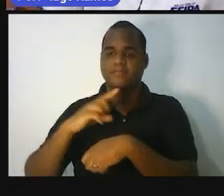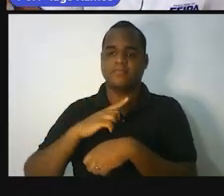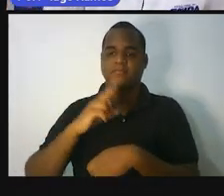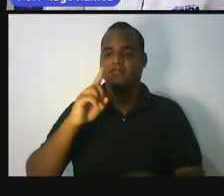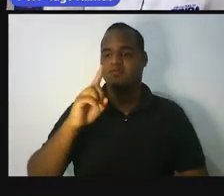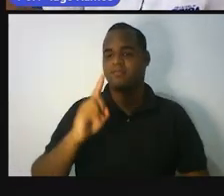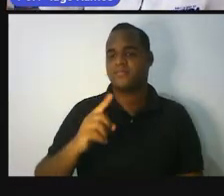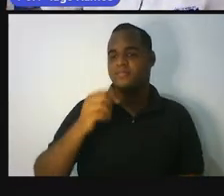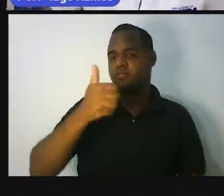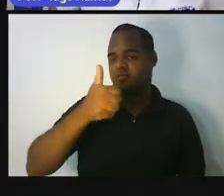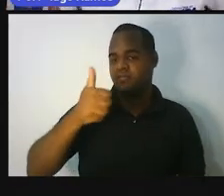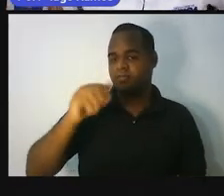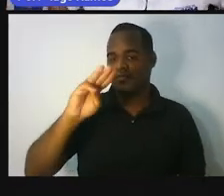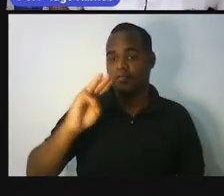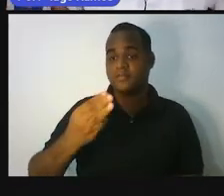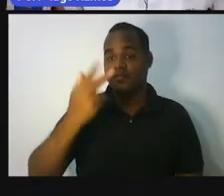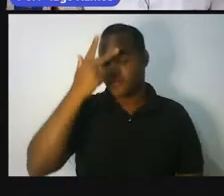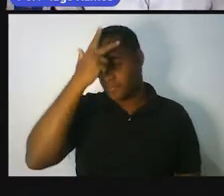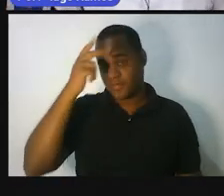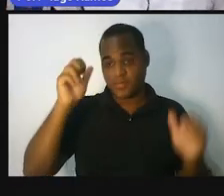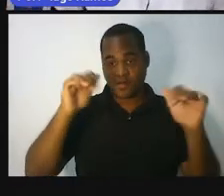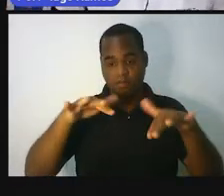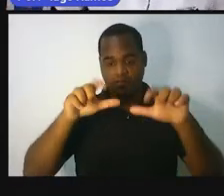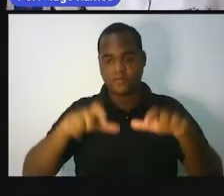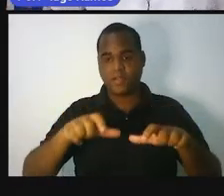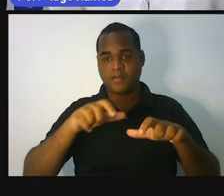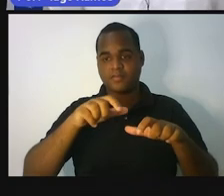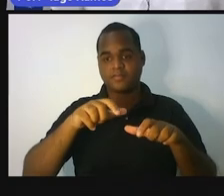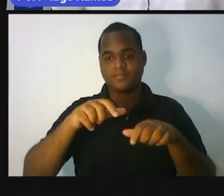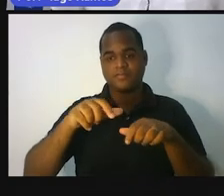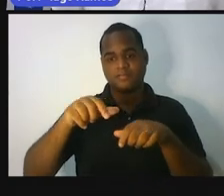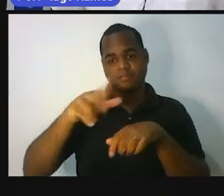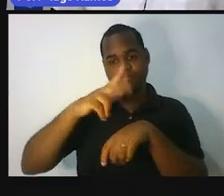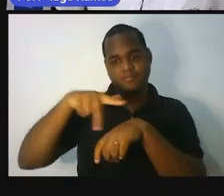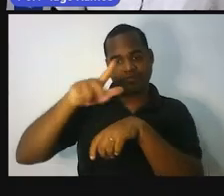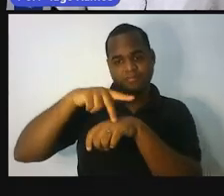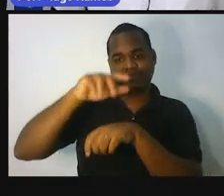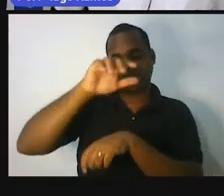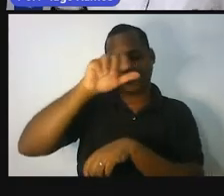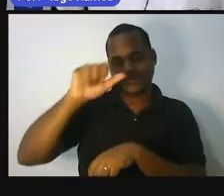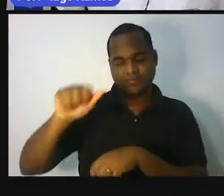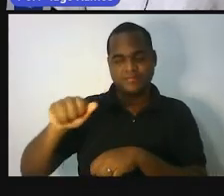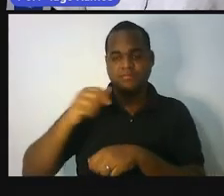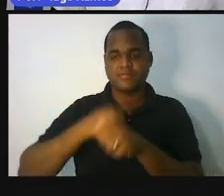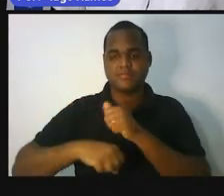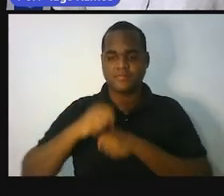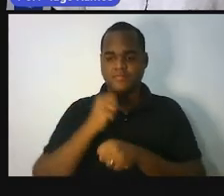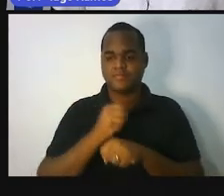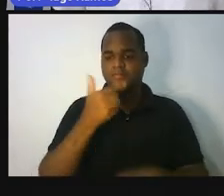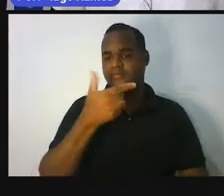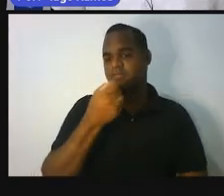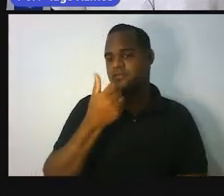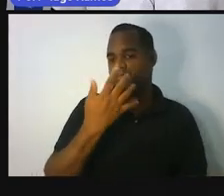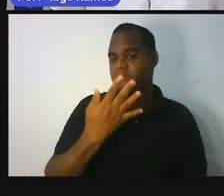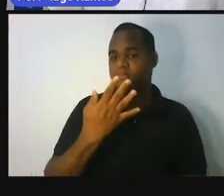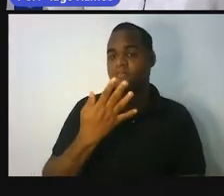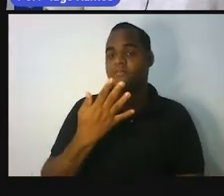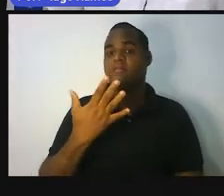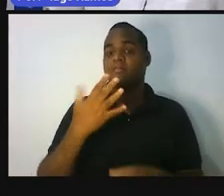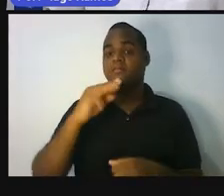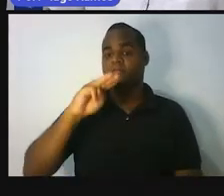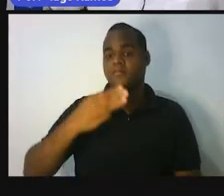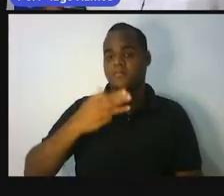milhões de pessoas que habitavam na África em 2014. E aí você vai ter a quantidade de milhões de pessoas